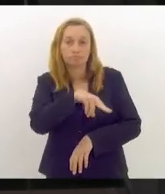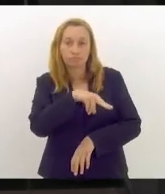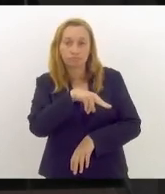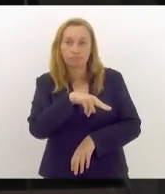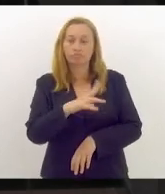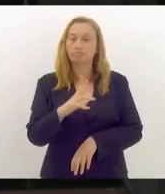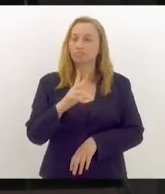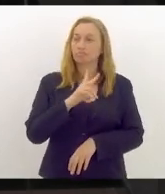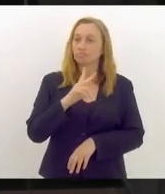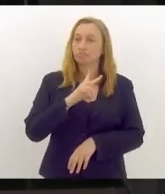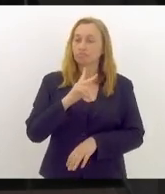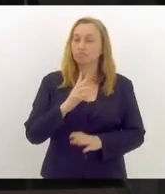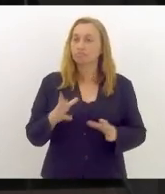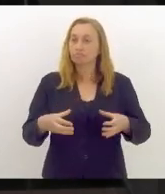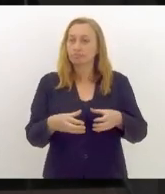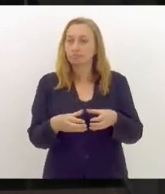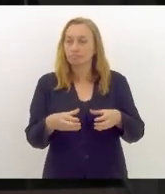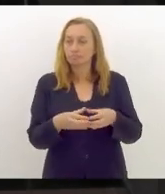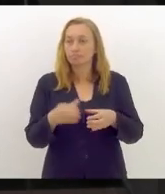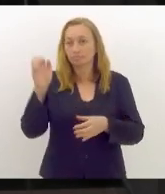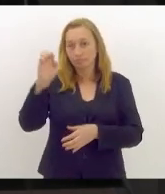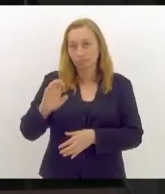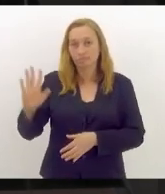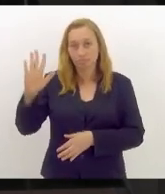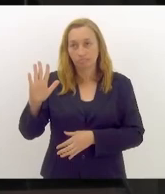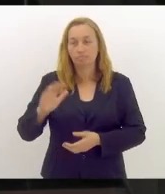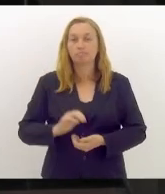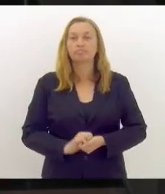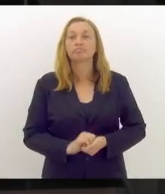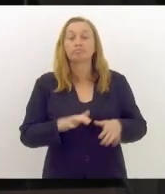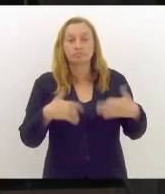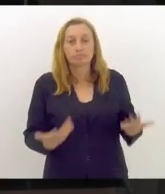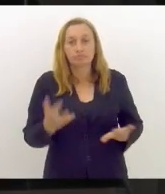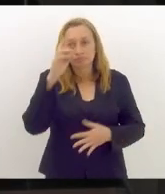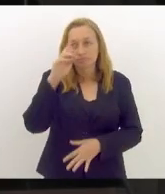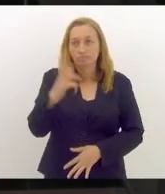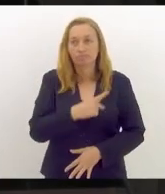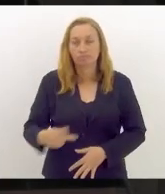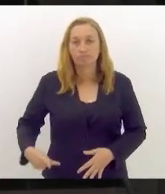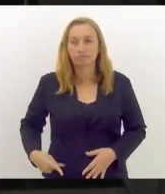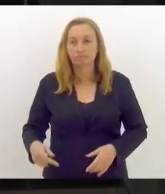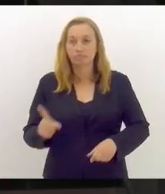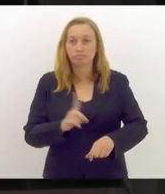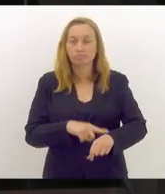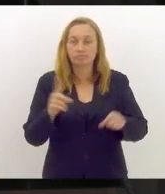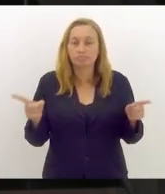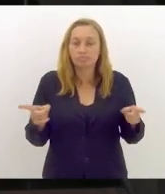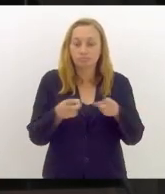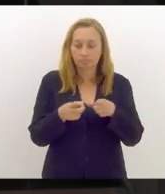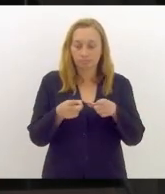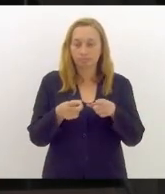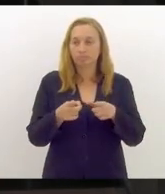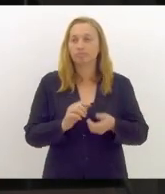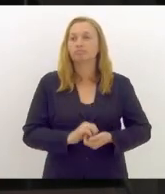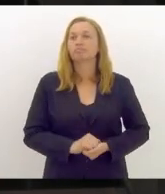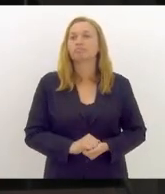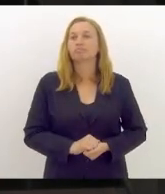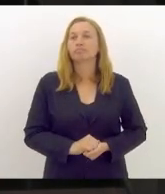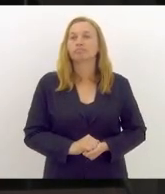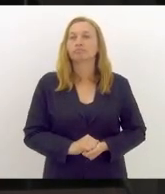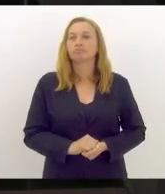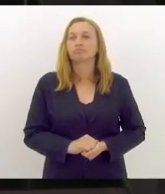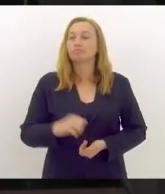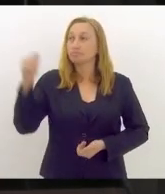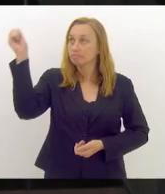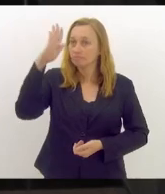própria comunidade europeia. Então, senhor presidente, num curto espaço de tempo, o